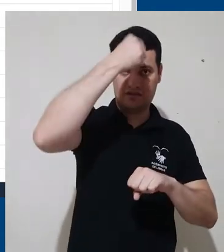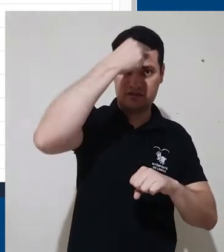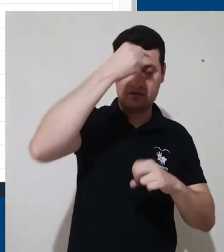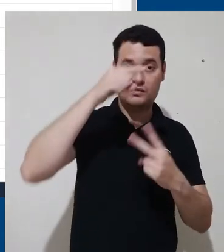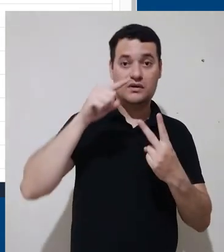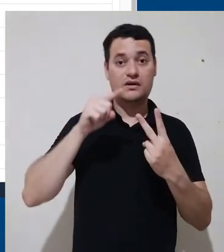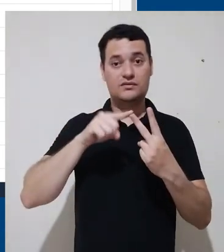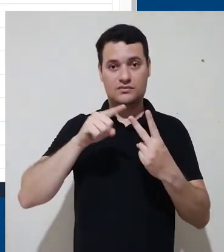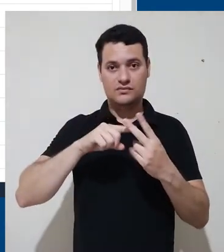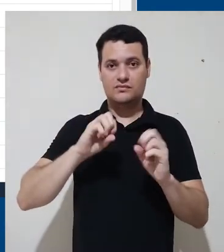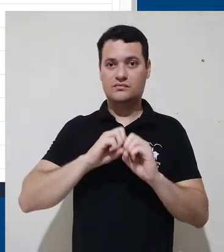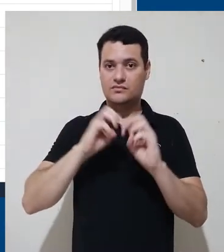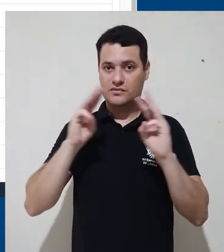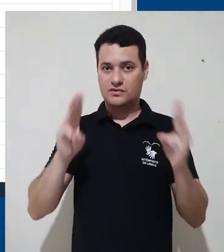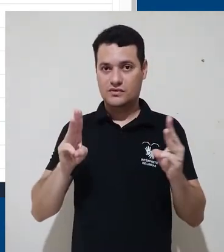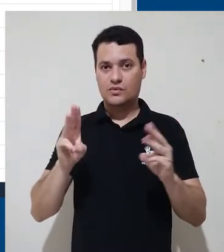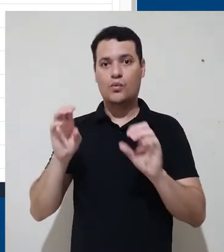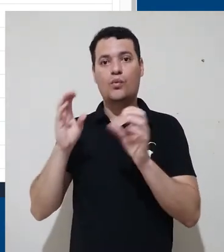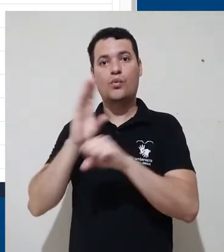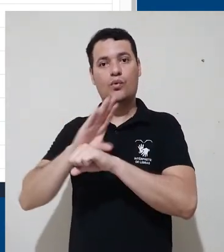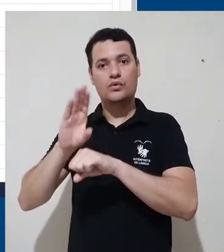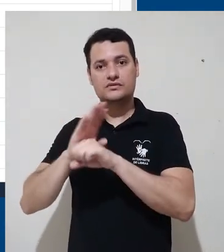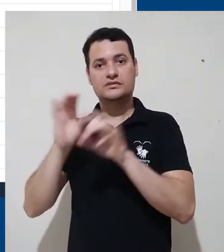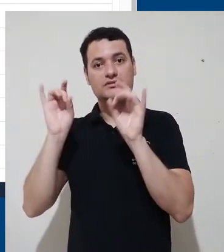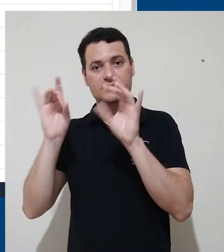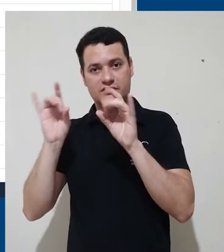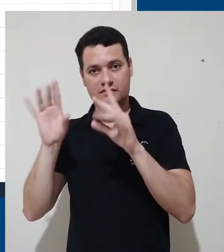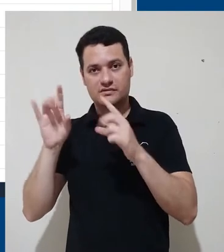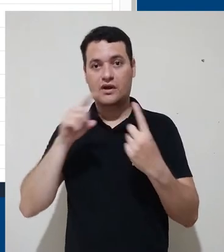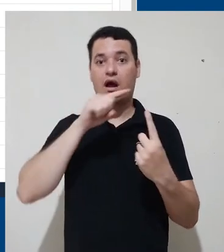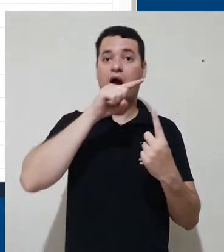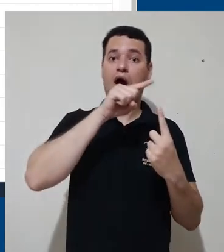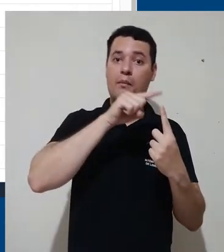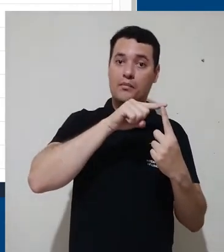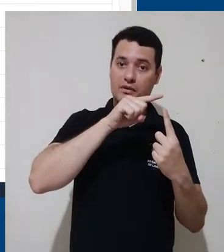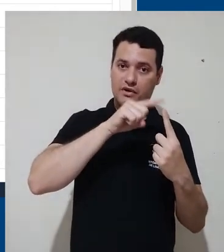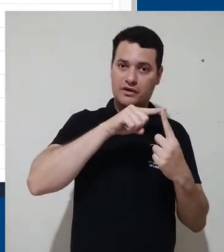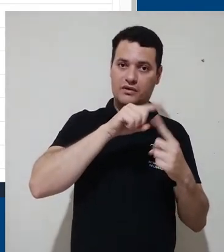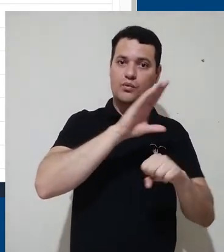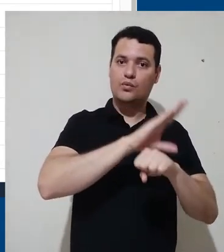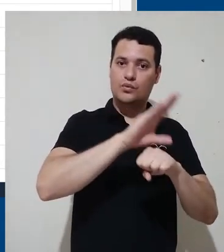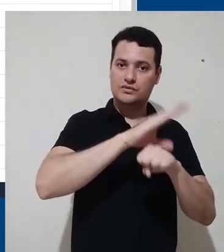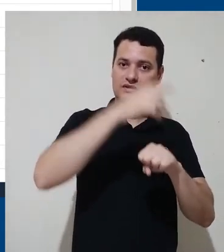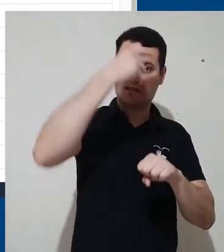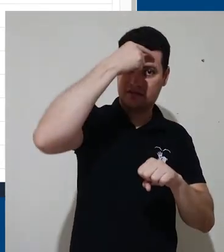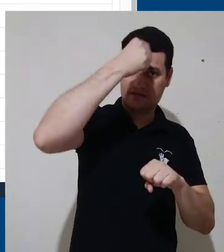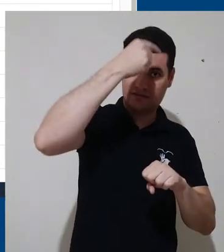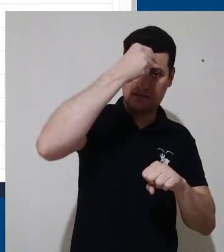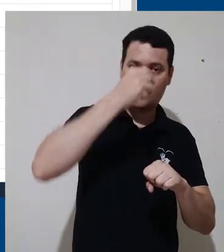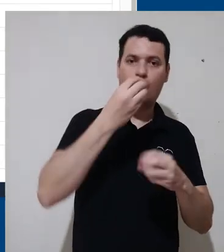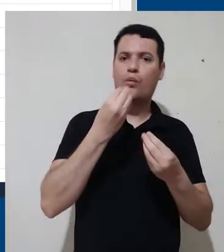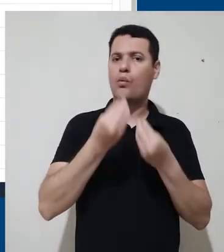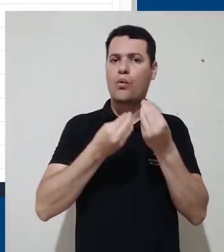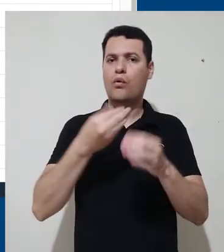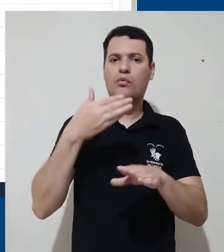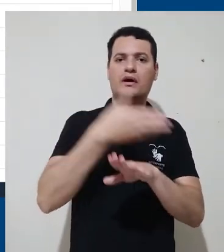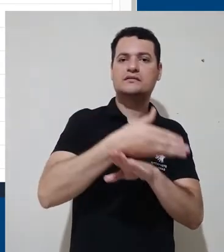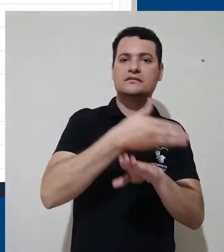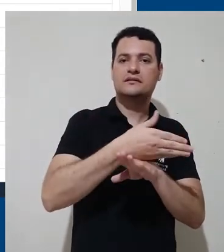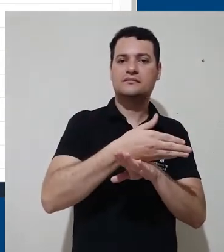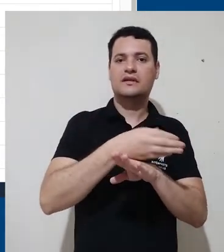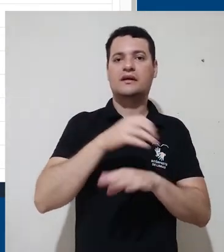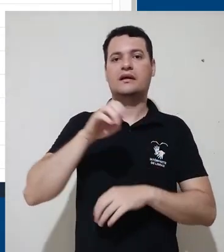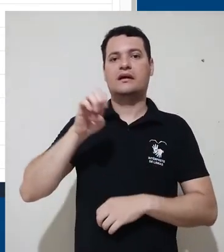plataforma para os cursos de especialização. A primeira plataforma dos cursos de graduação pode ser acessada pelo